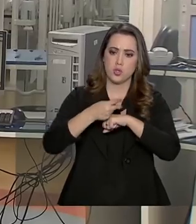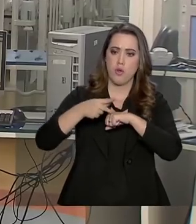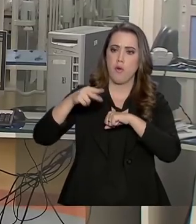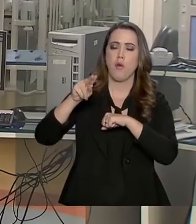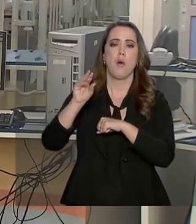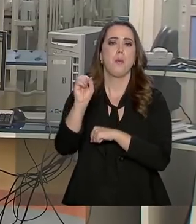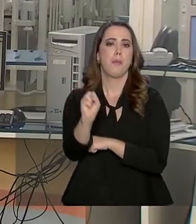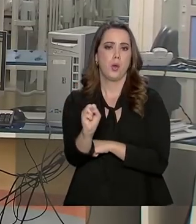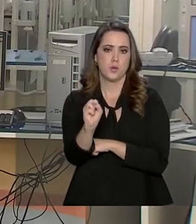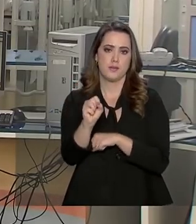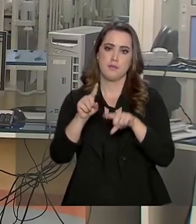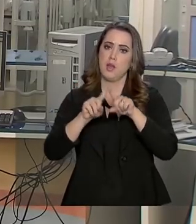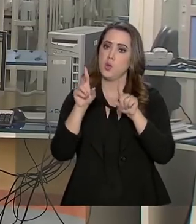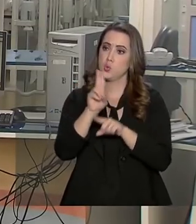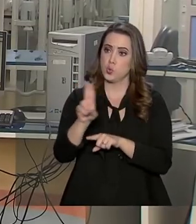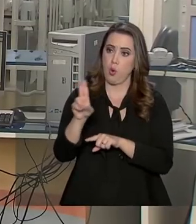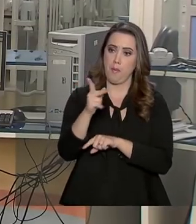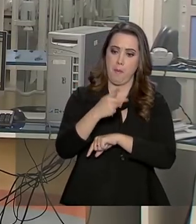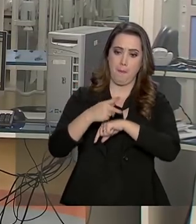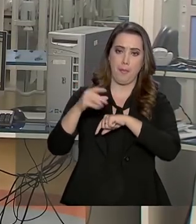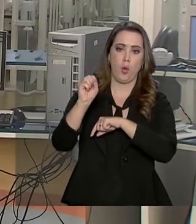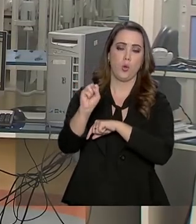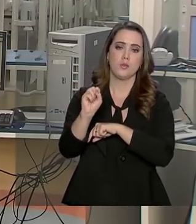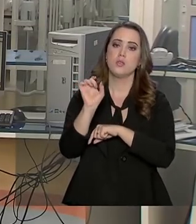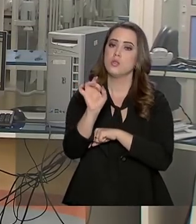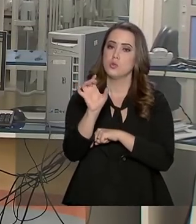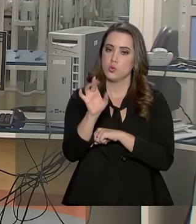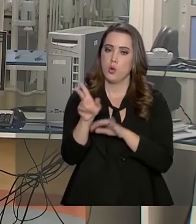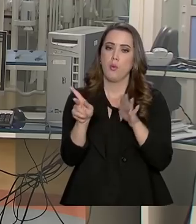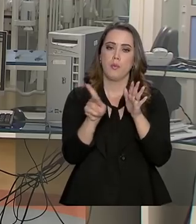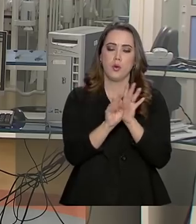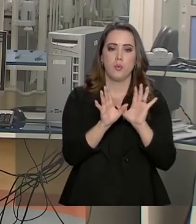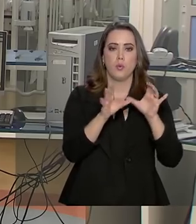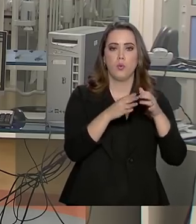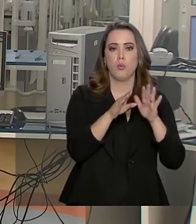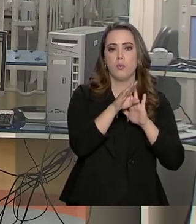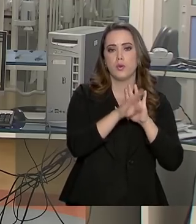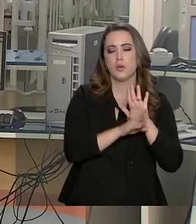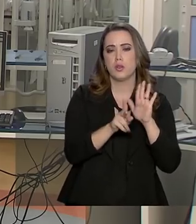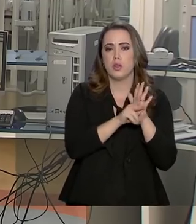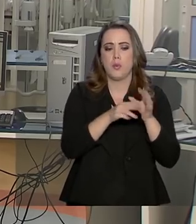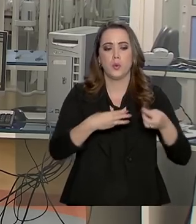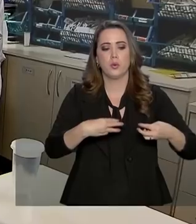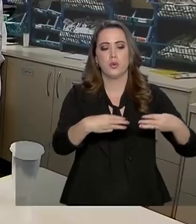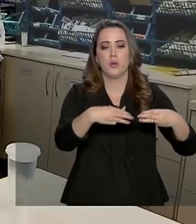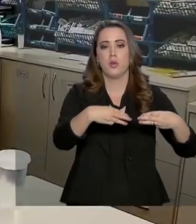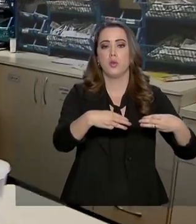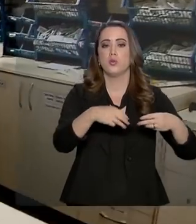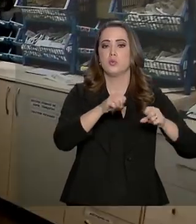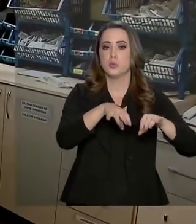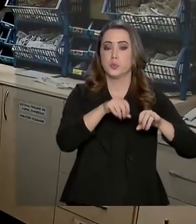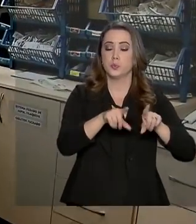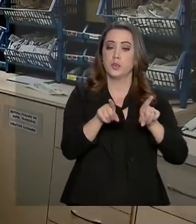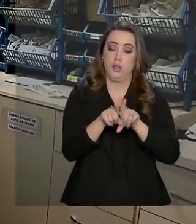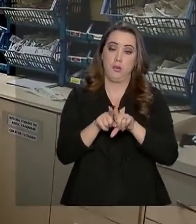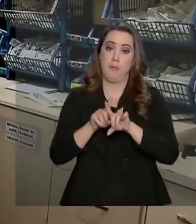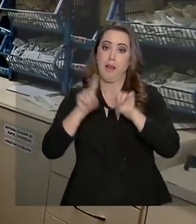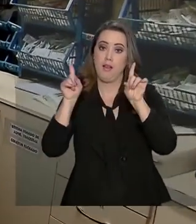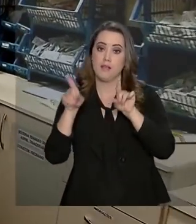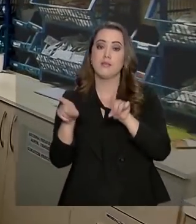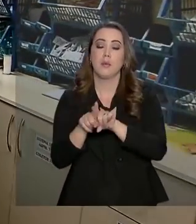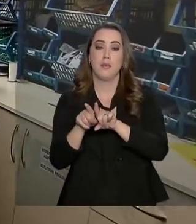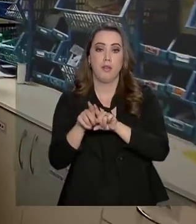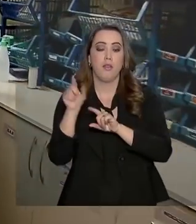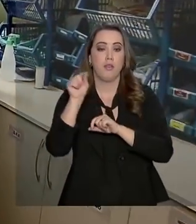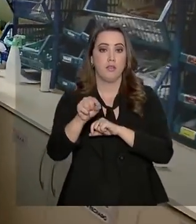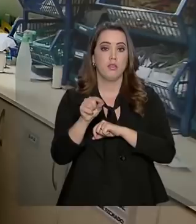programas que sejam credenciados pela Comissão Nacional de Residência Médica do Ministério da Educação. E além da residência